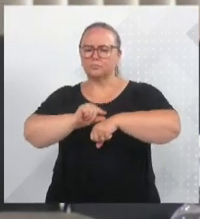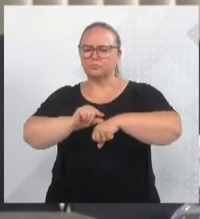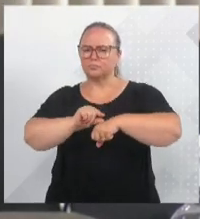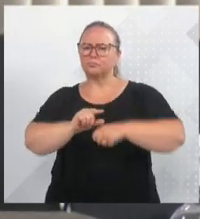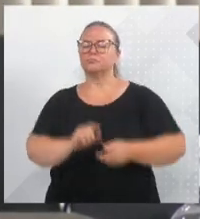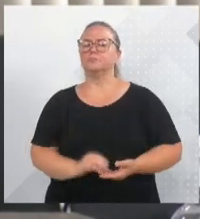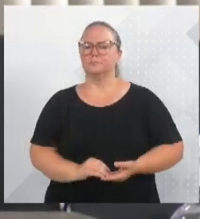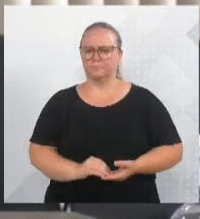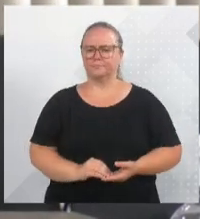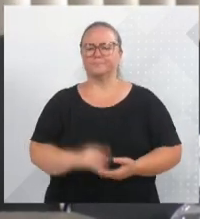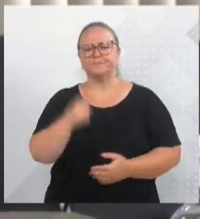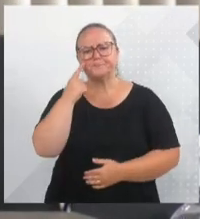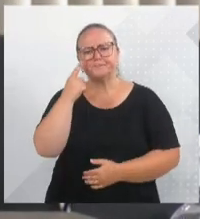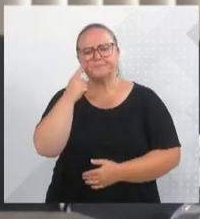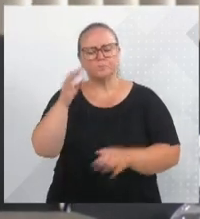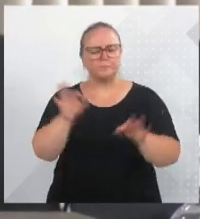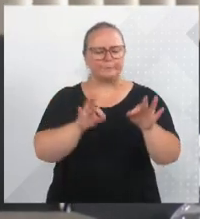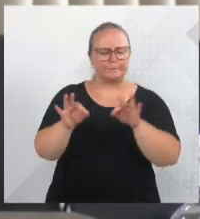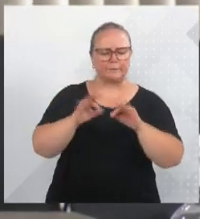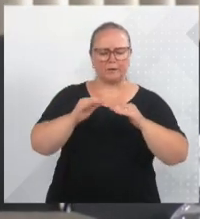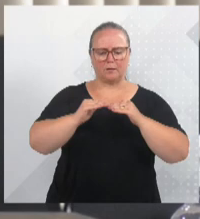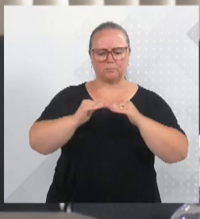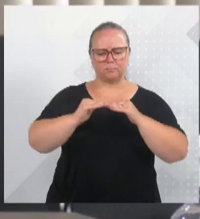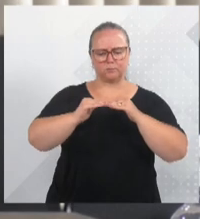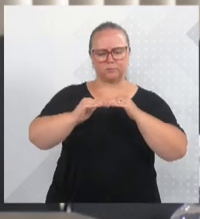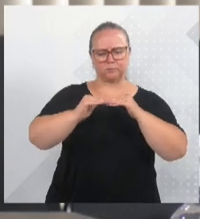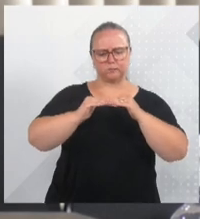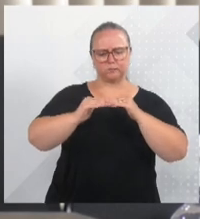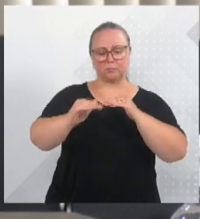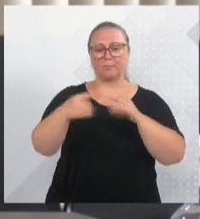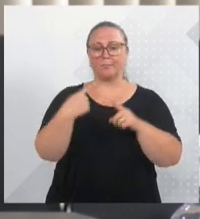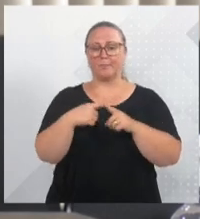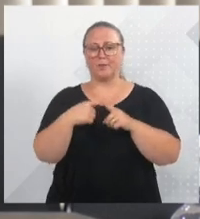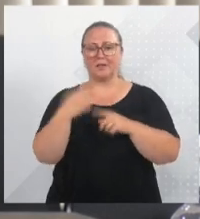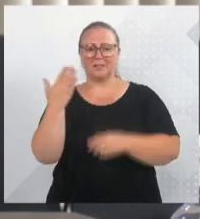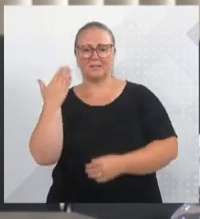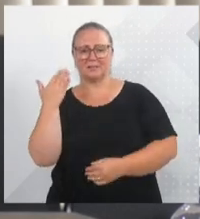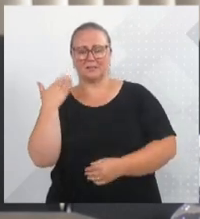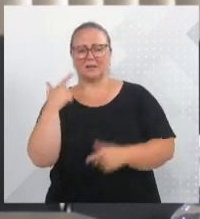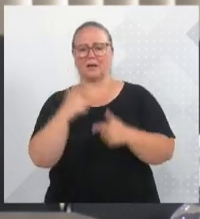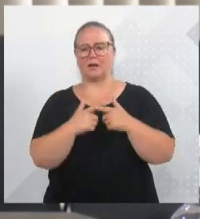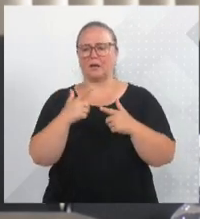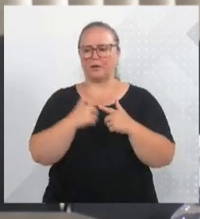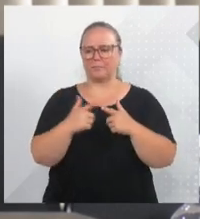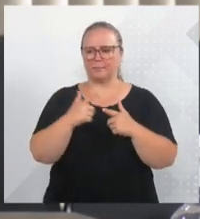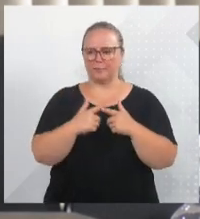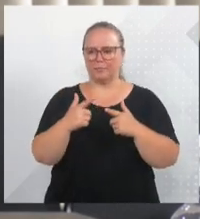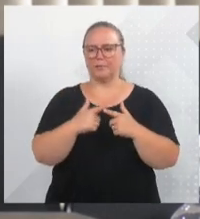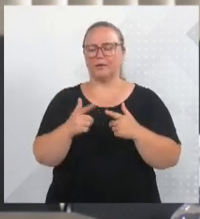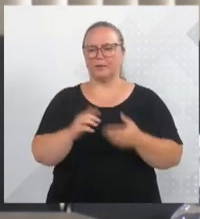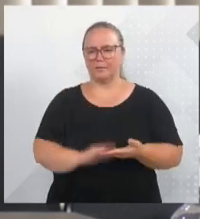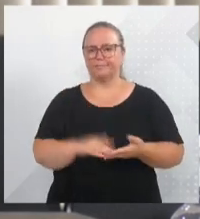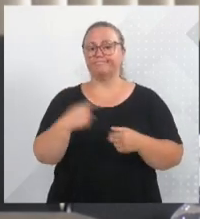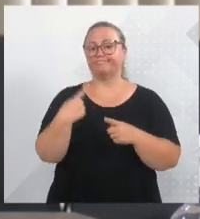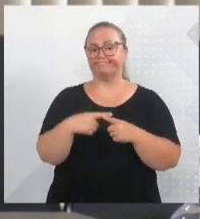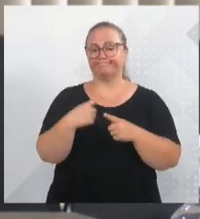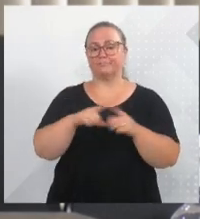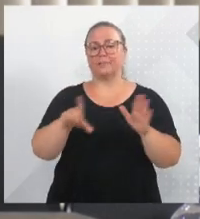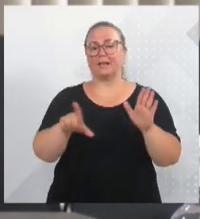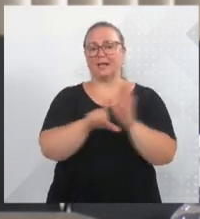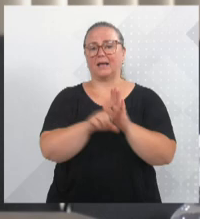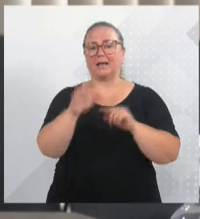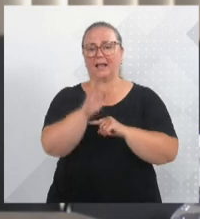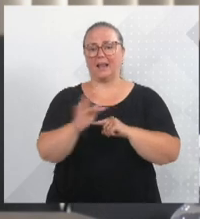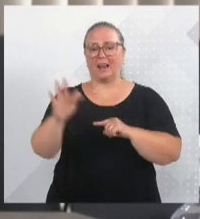sentasse essa semana para que desse sequência. Teve um problema a Fridon devido a uma lei federal, onde